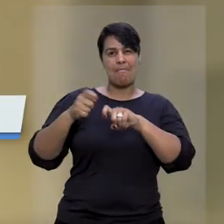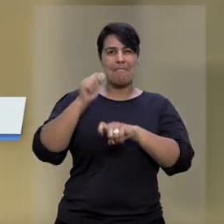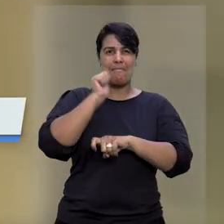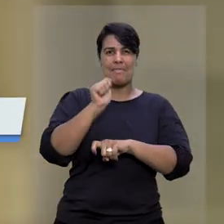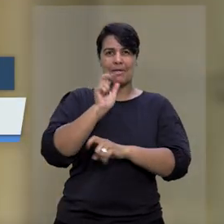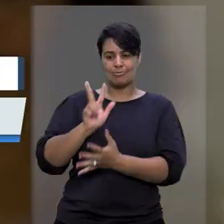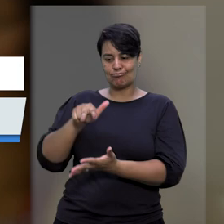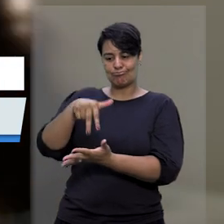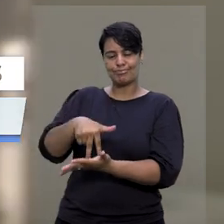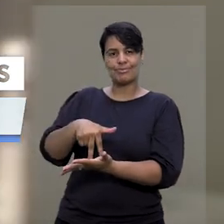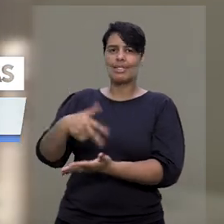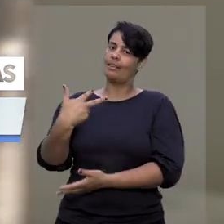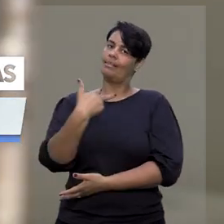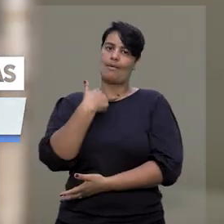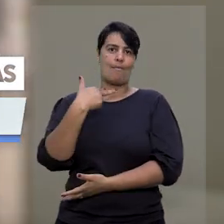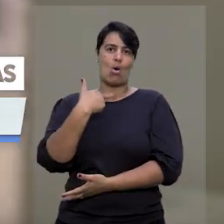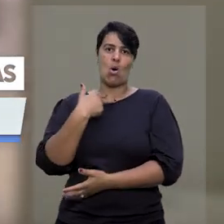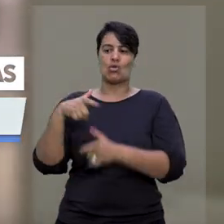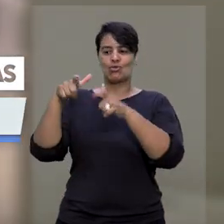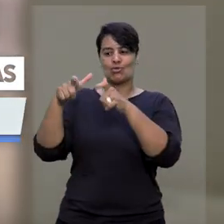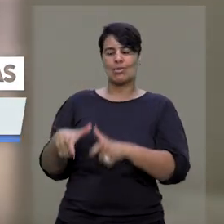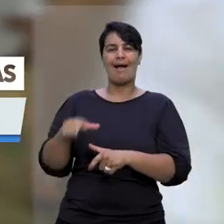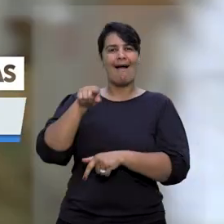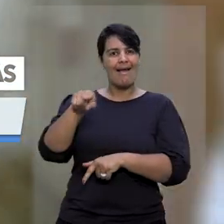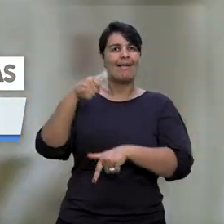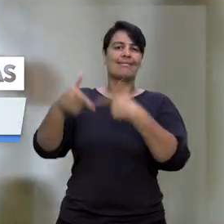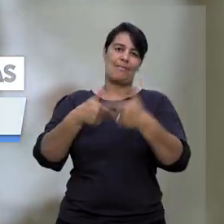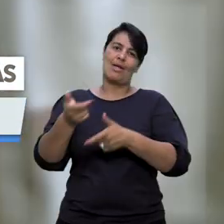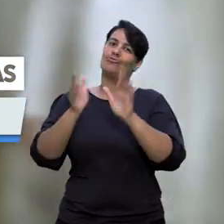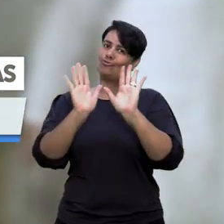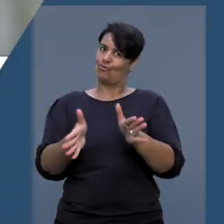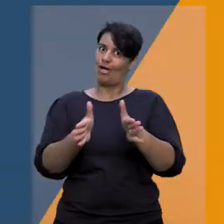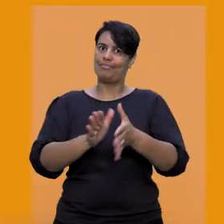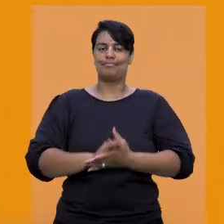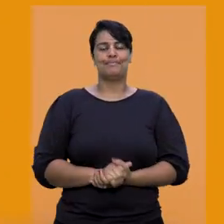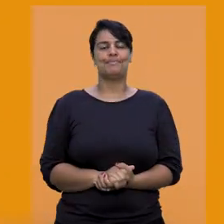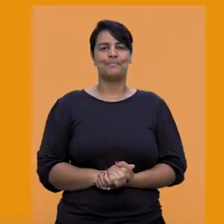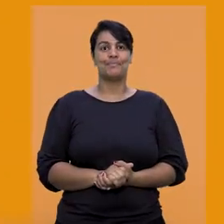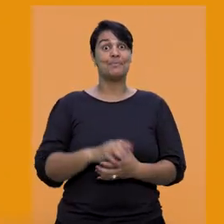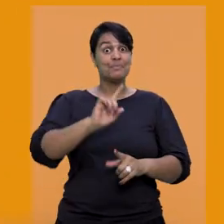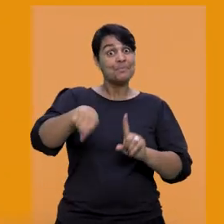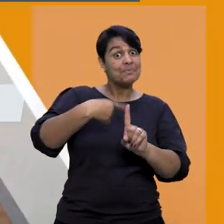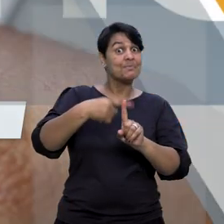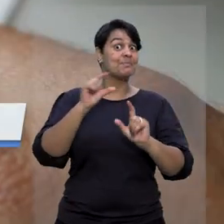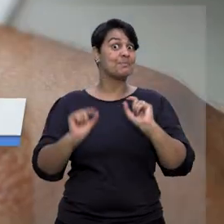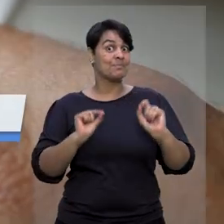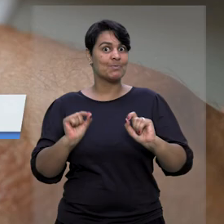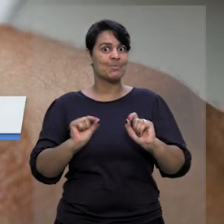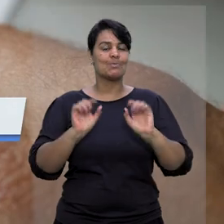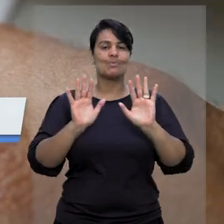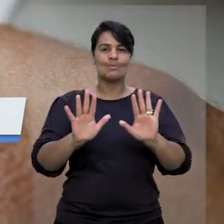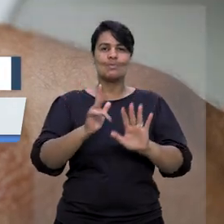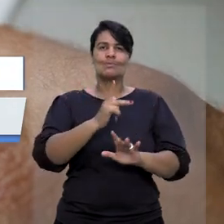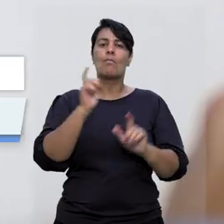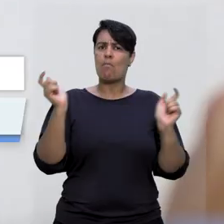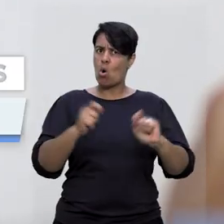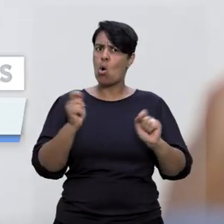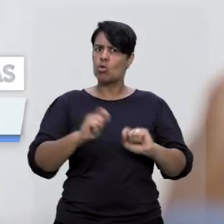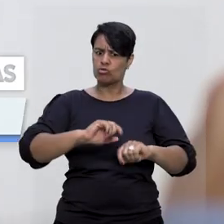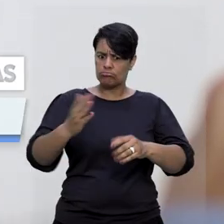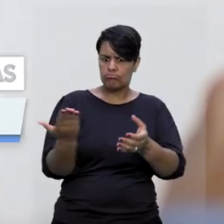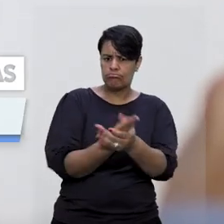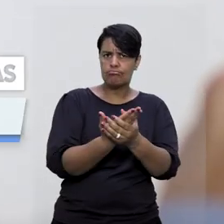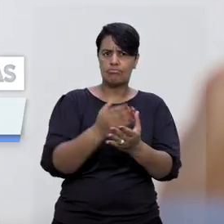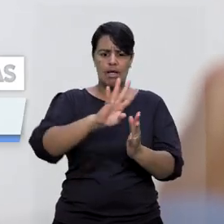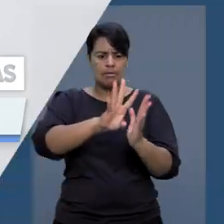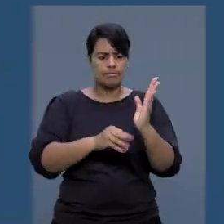pode ser curadora de paciente da clínica psiquiátrica em que trabalhou. E mais, estipulante pode ajuizar a